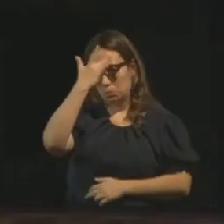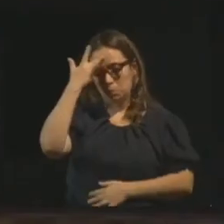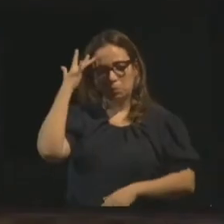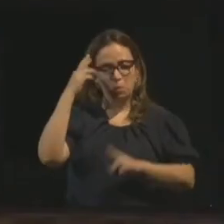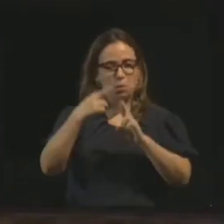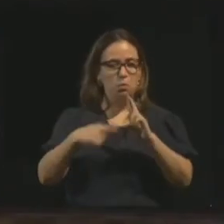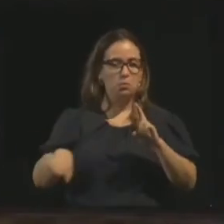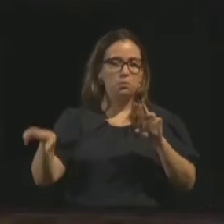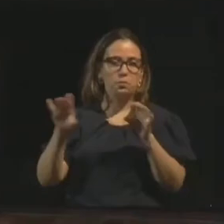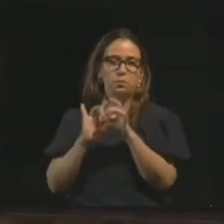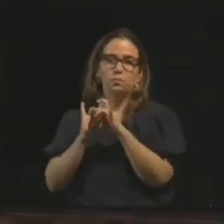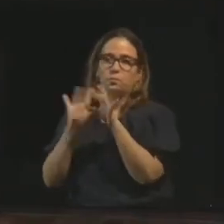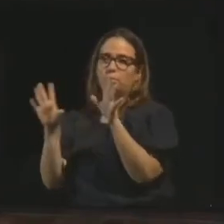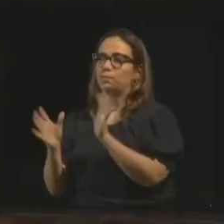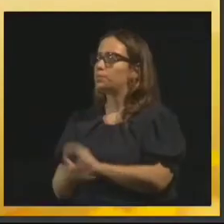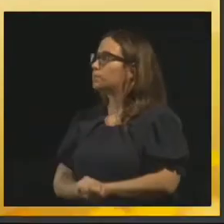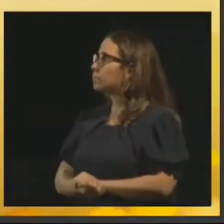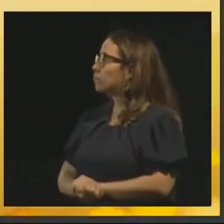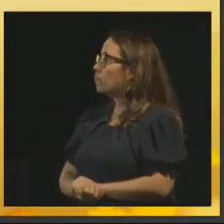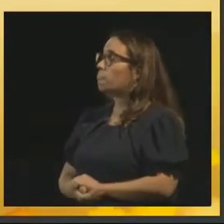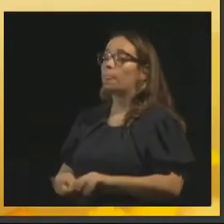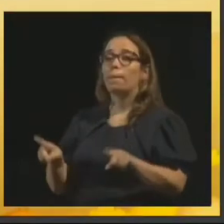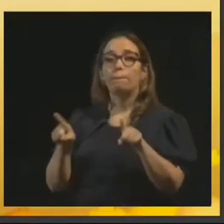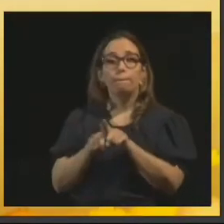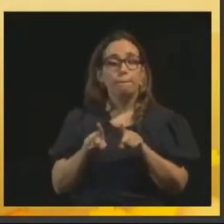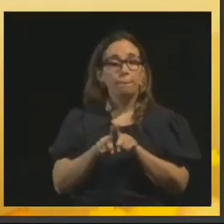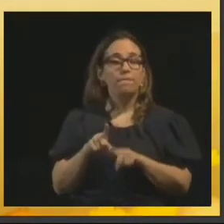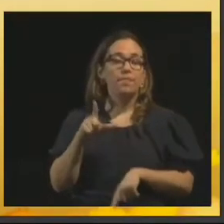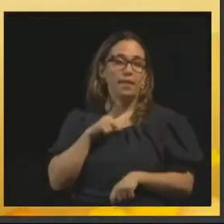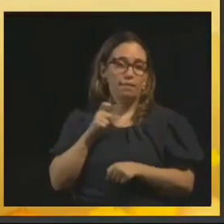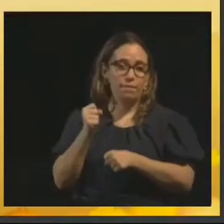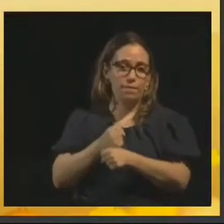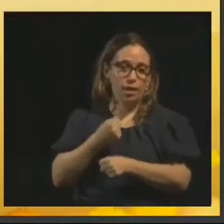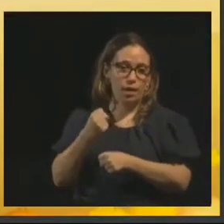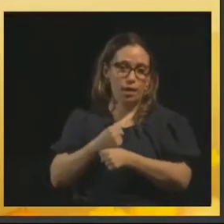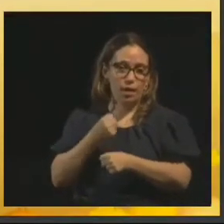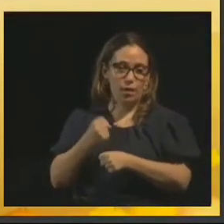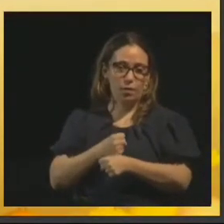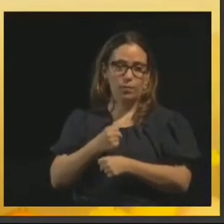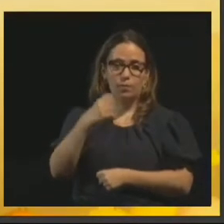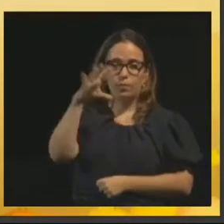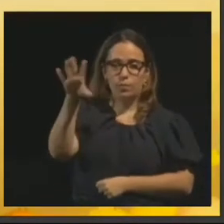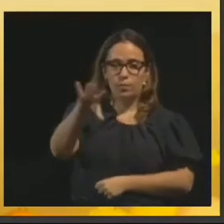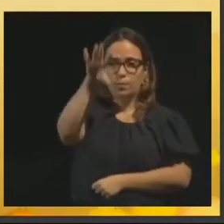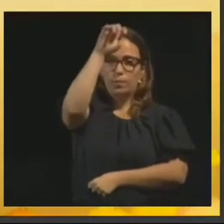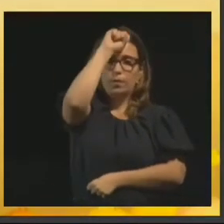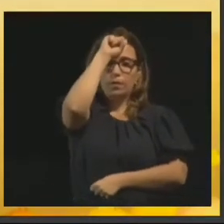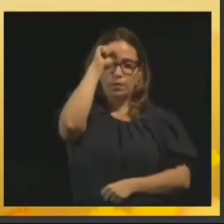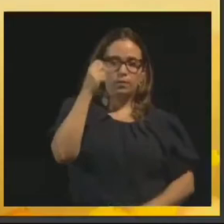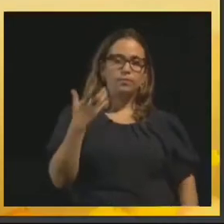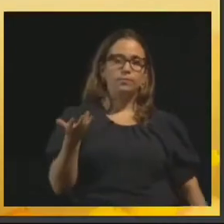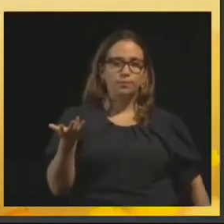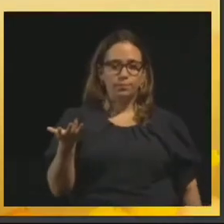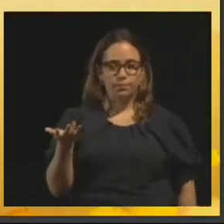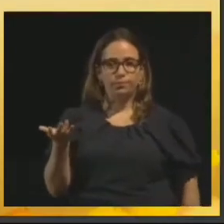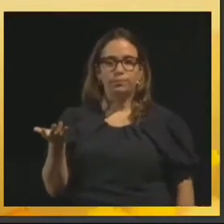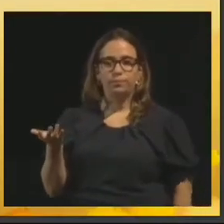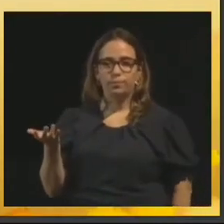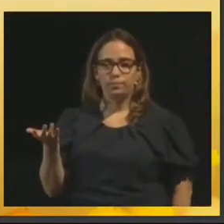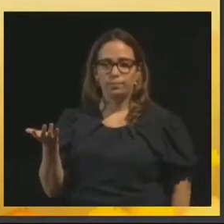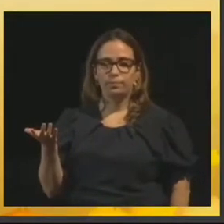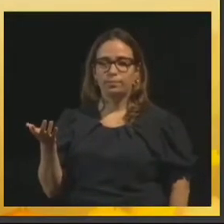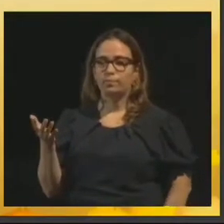A fascinação, então nós sabemos que existem os falsos profetas da erraticidade do mundo espiritual,